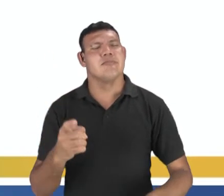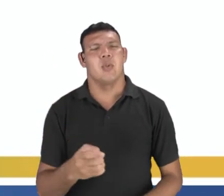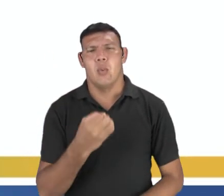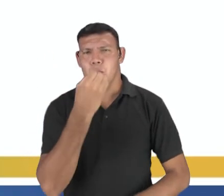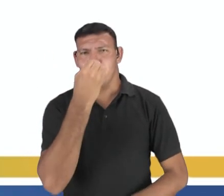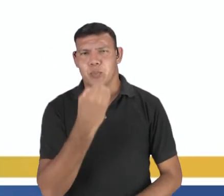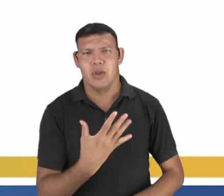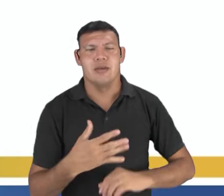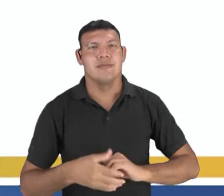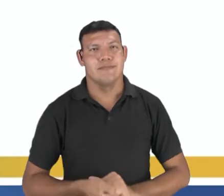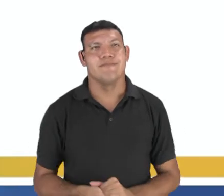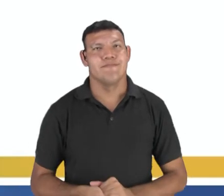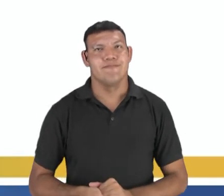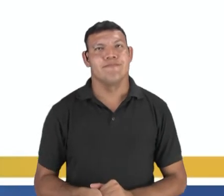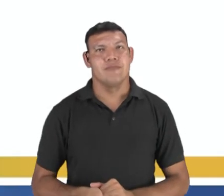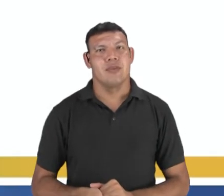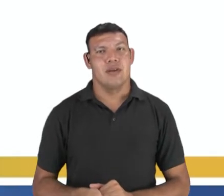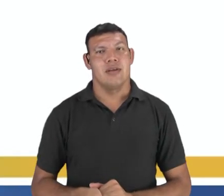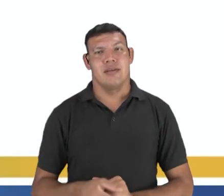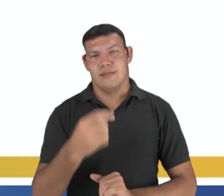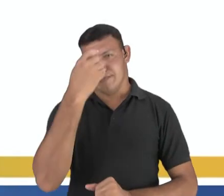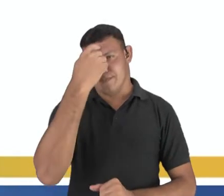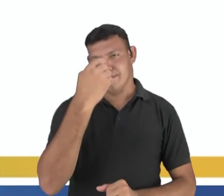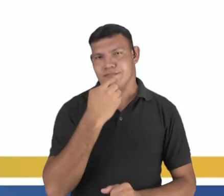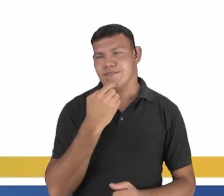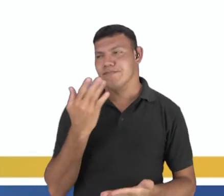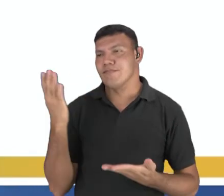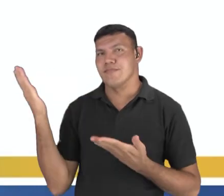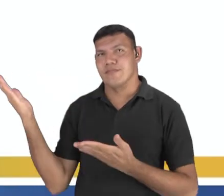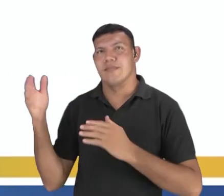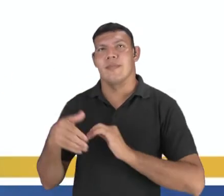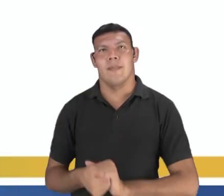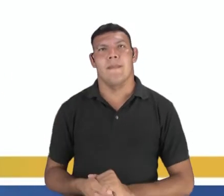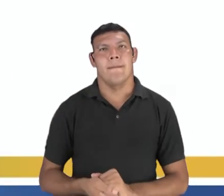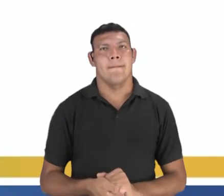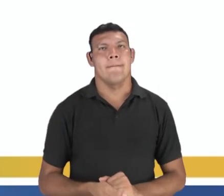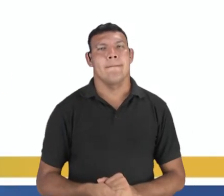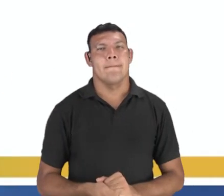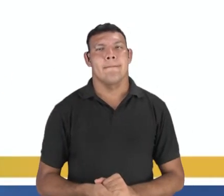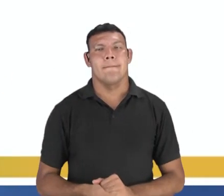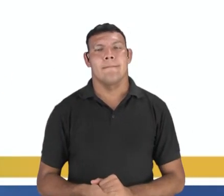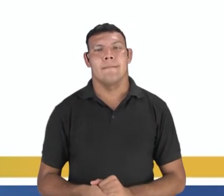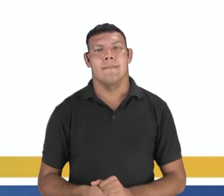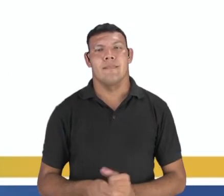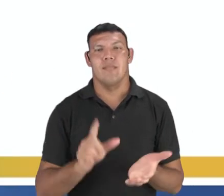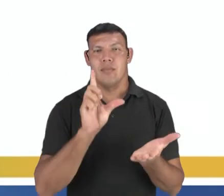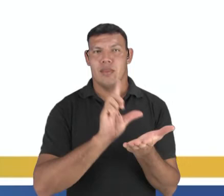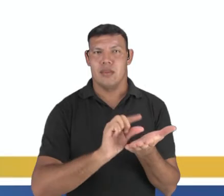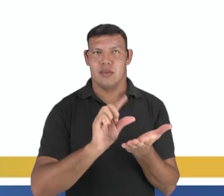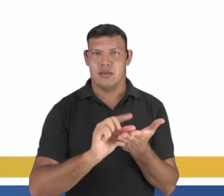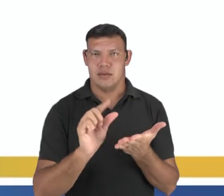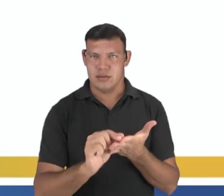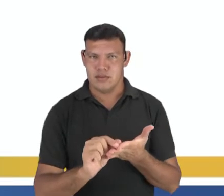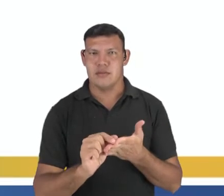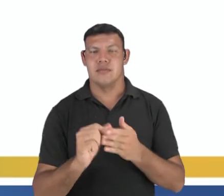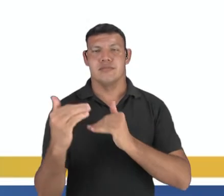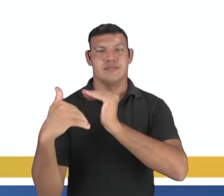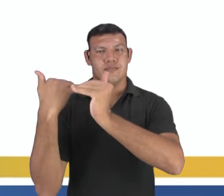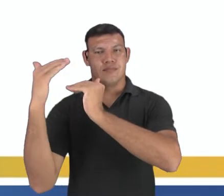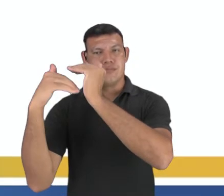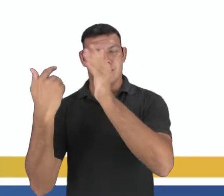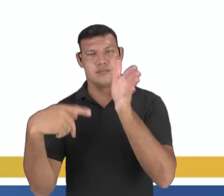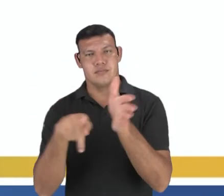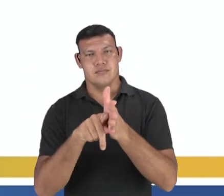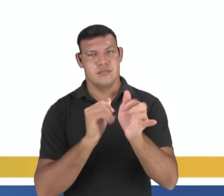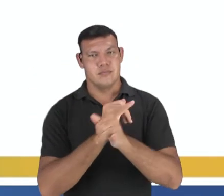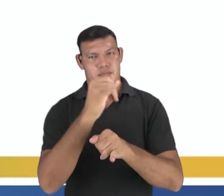de descobertas extraordinárias. E aí eu destaquei essa imagem e vocês podem encontrar também esse artigo